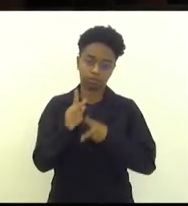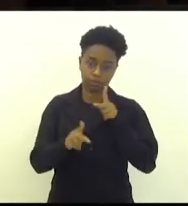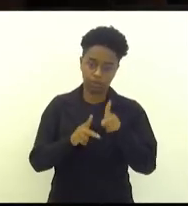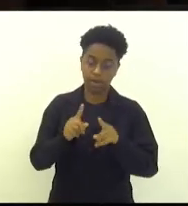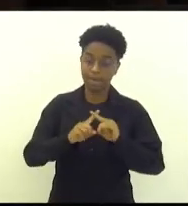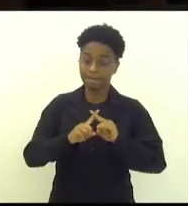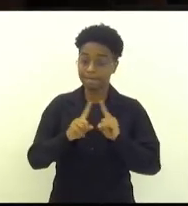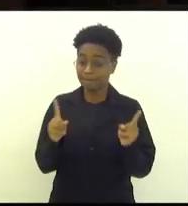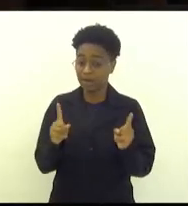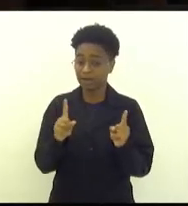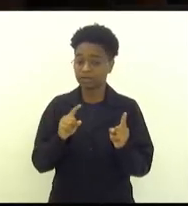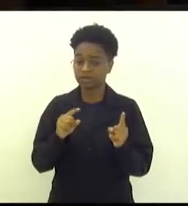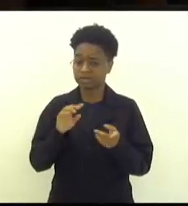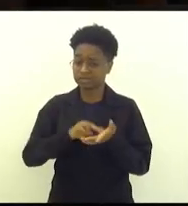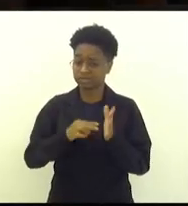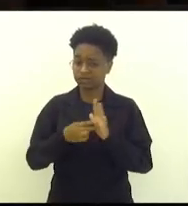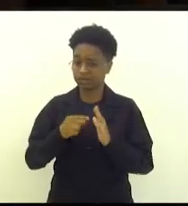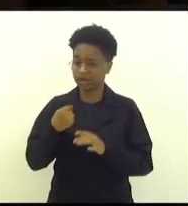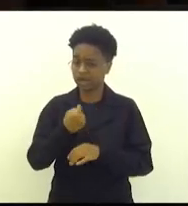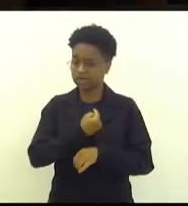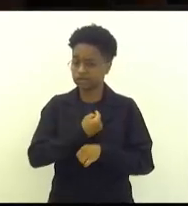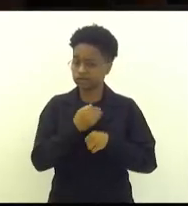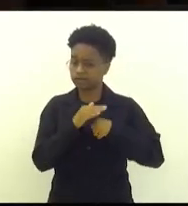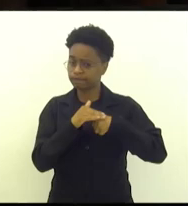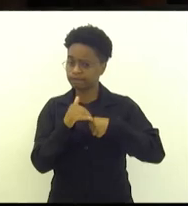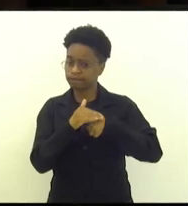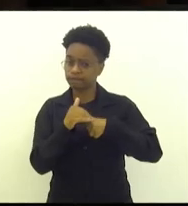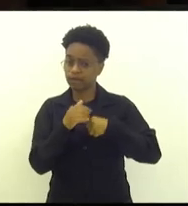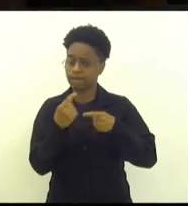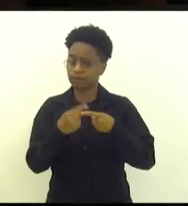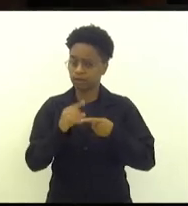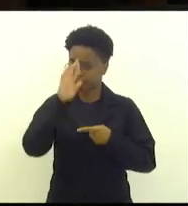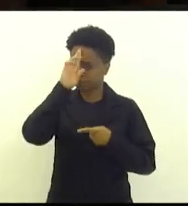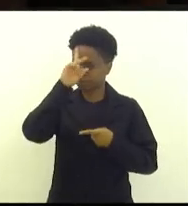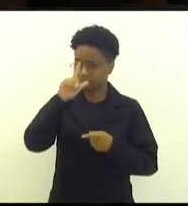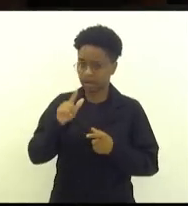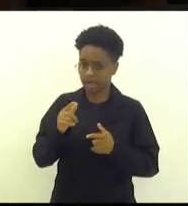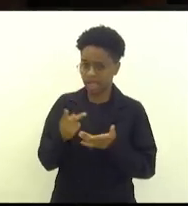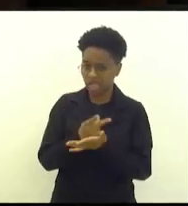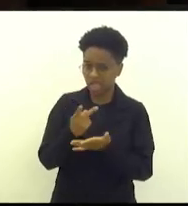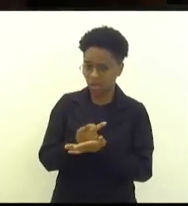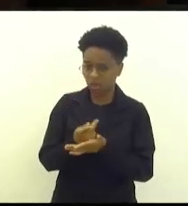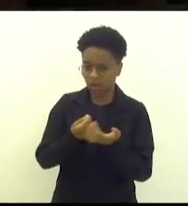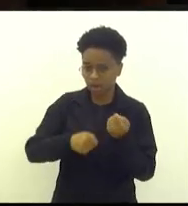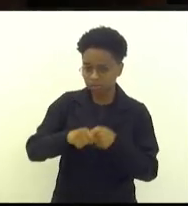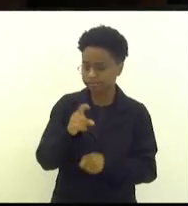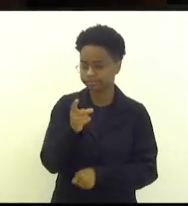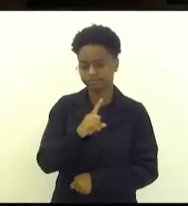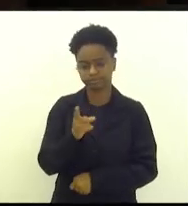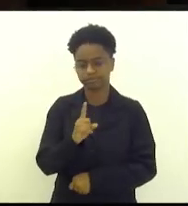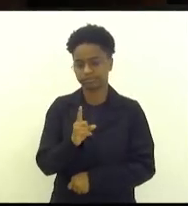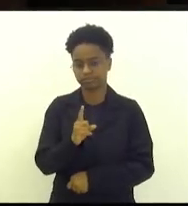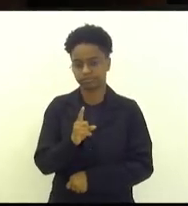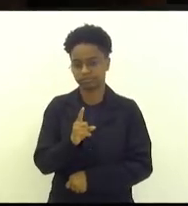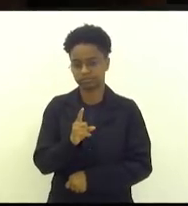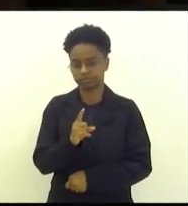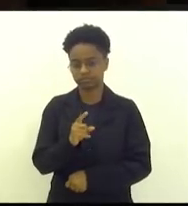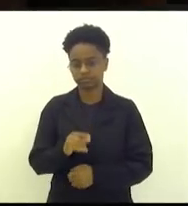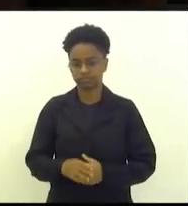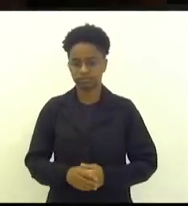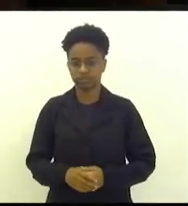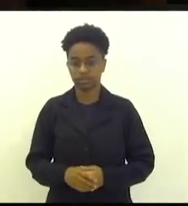nenhuma, passar a mão na cabeça de erros e equívocos administrativos. Em pouco